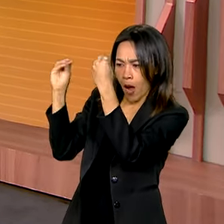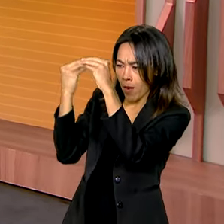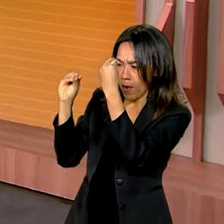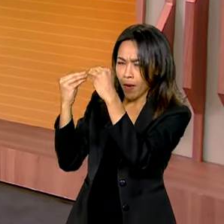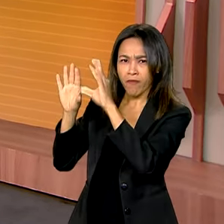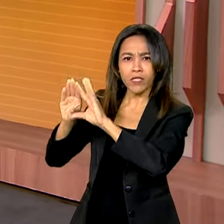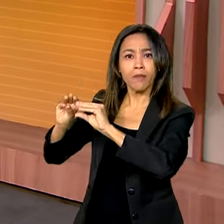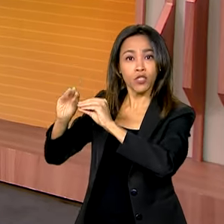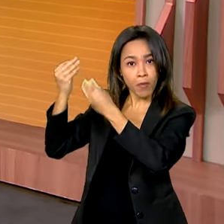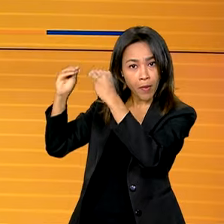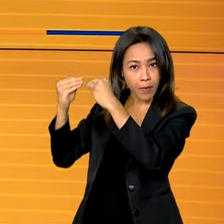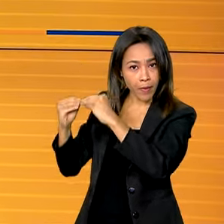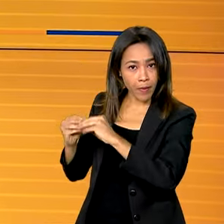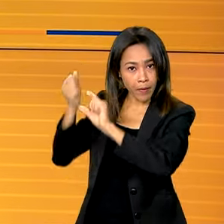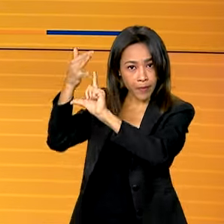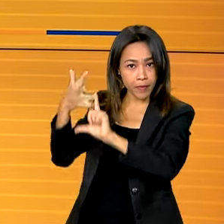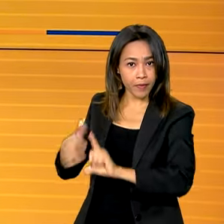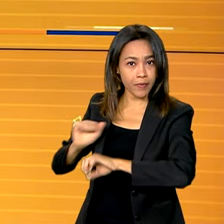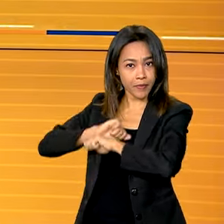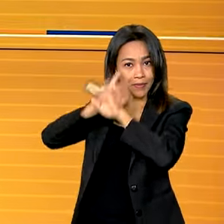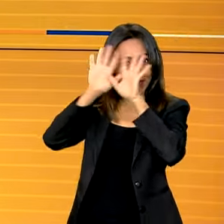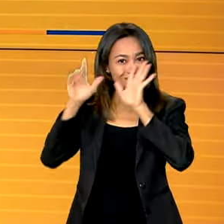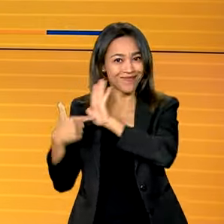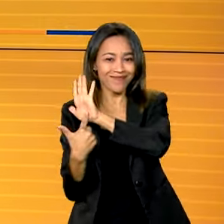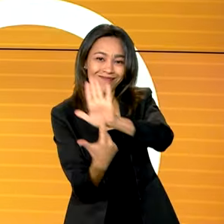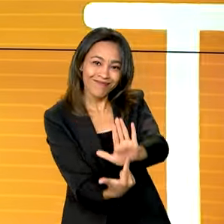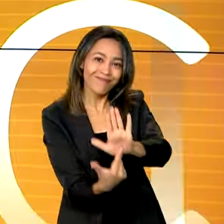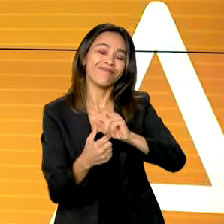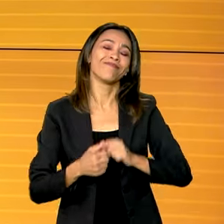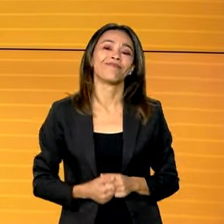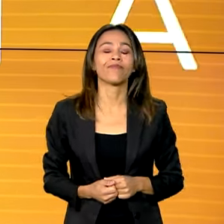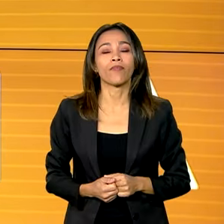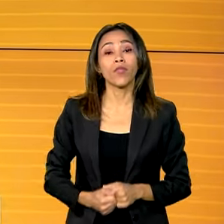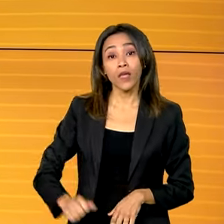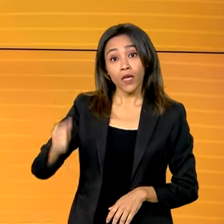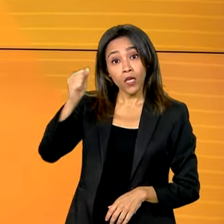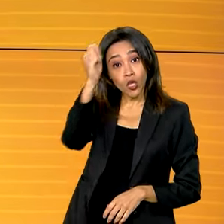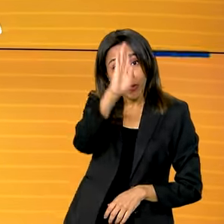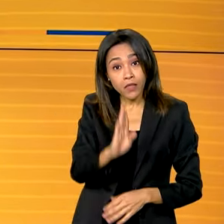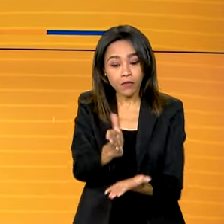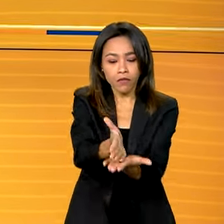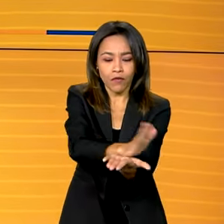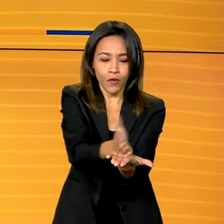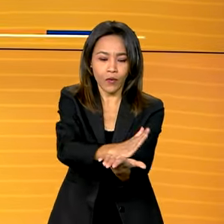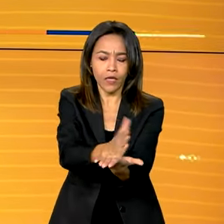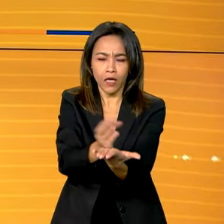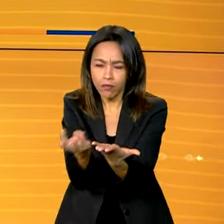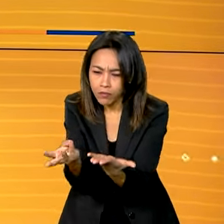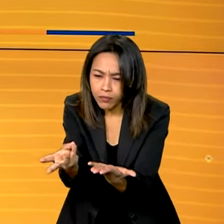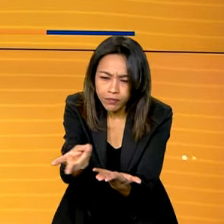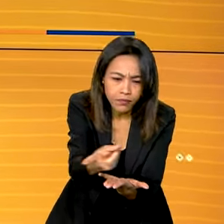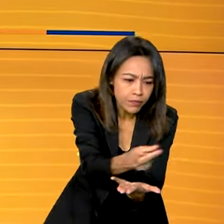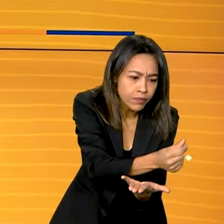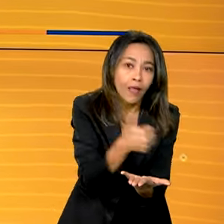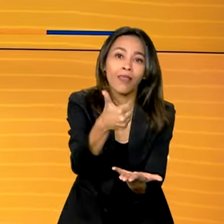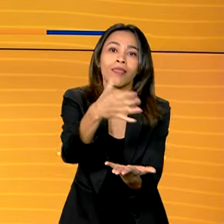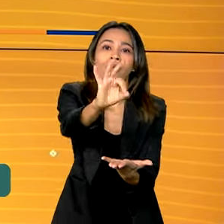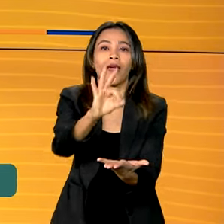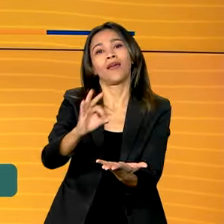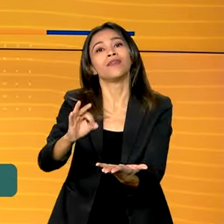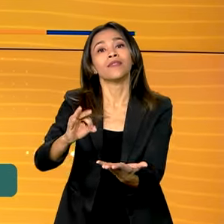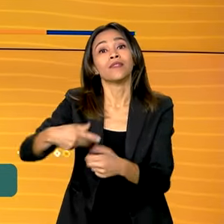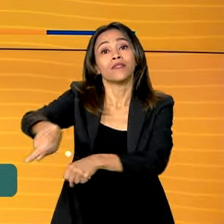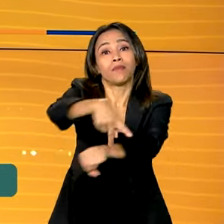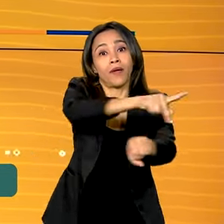no Portal da Transparência. E o Brasil faz fronteira terrestre com 10 países e tem o aeroporto com maior